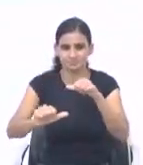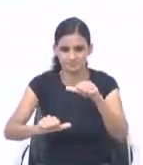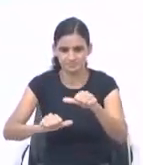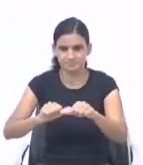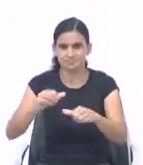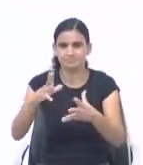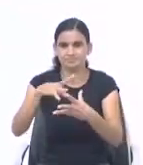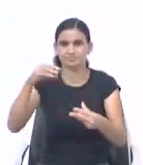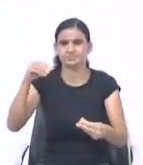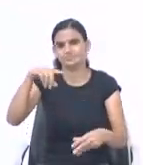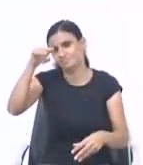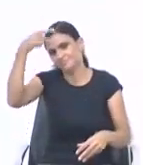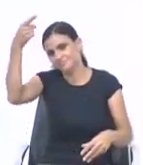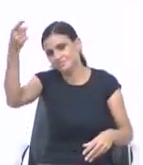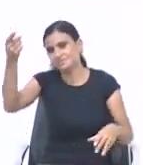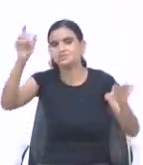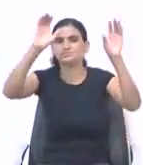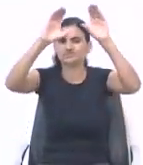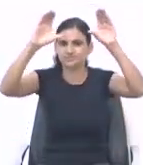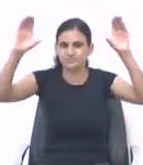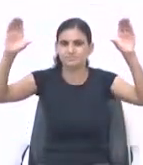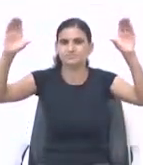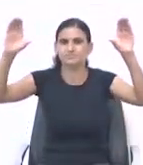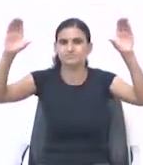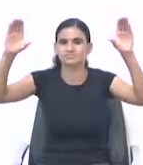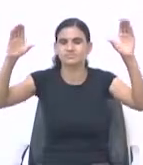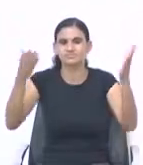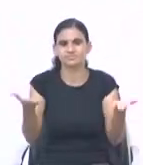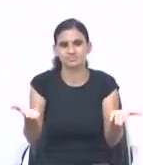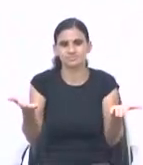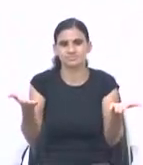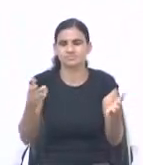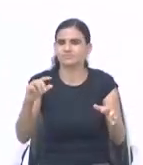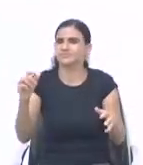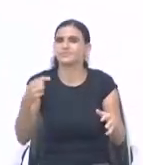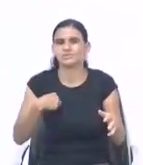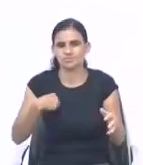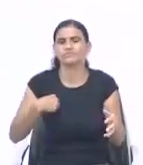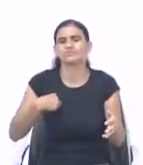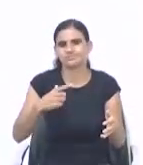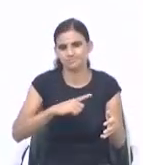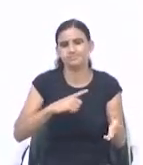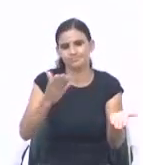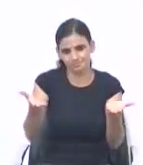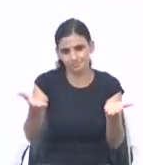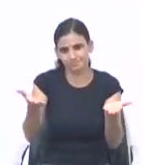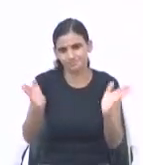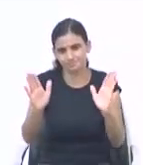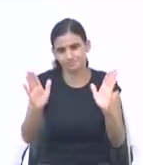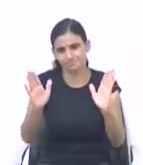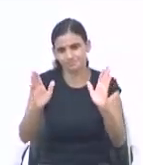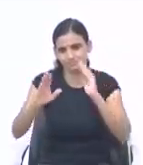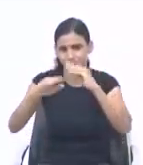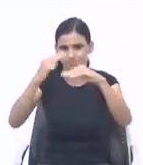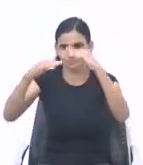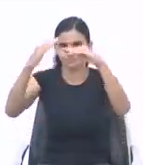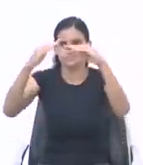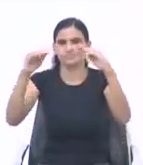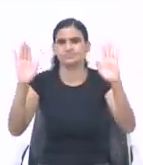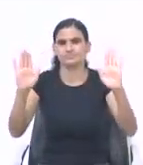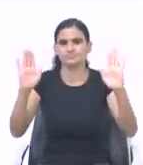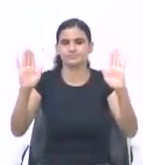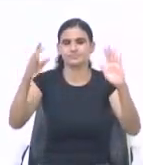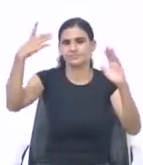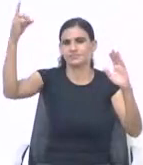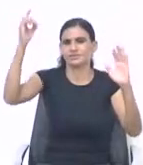E quando nós chegarmos lá. Aleluia. Não chegaremos de mão vazias. Porque nós multiplicamos. Aquilo que Deus nos deu.